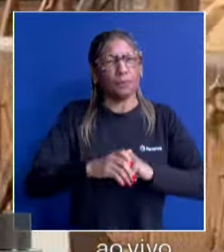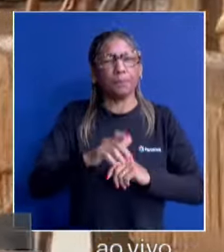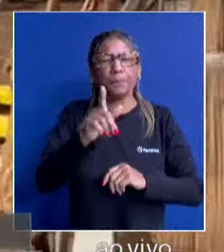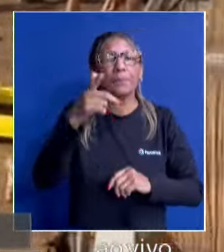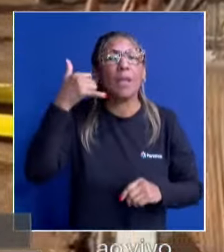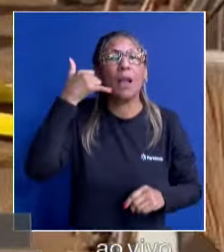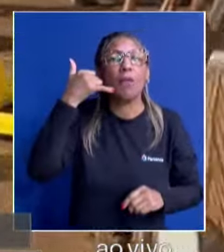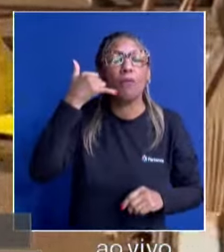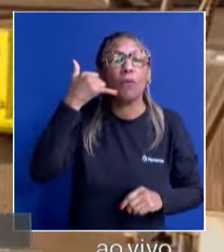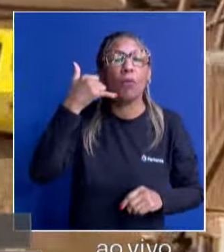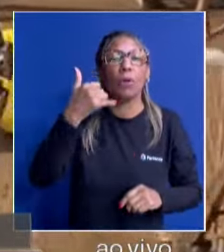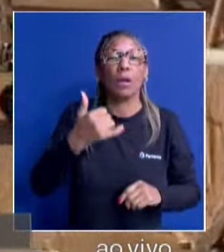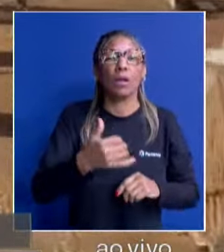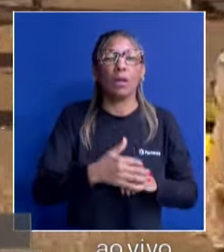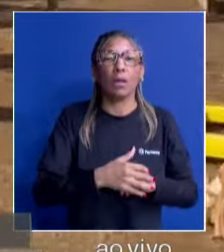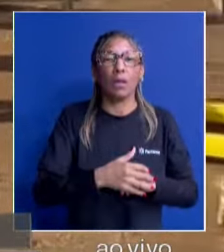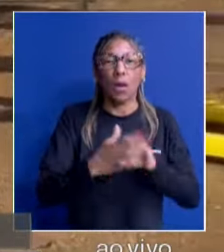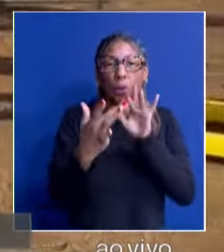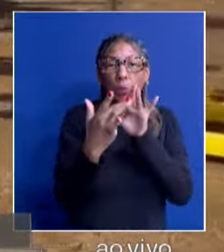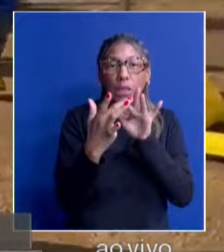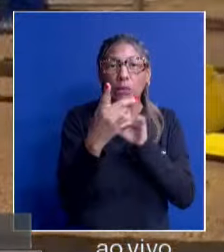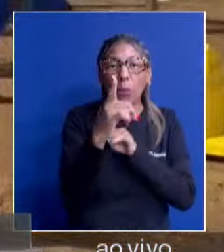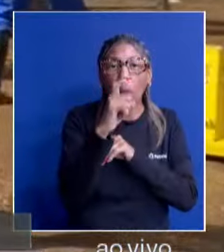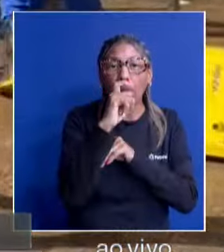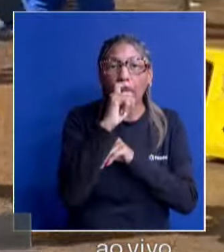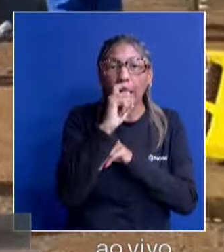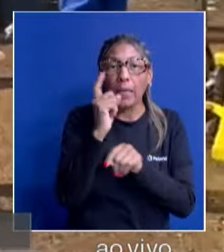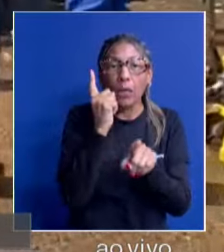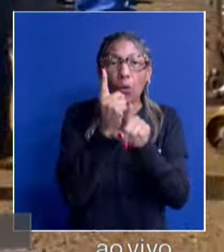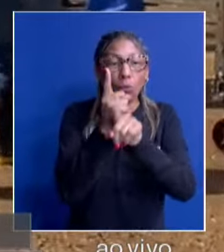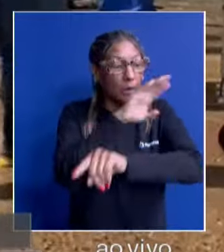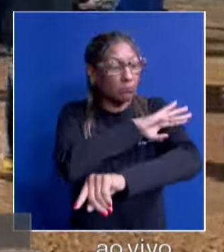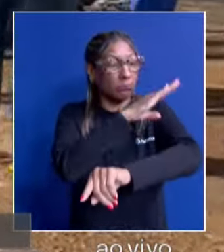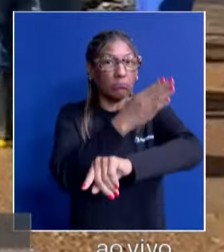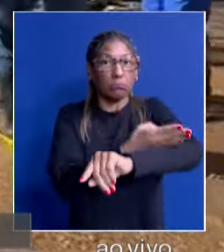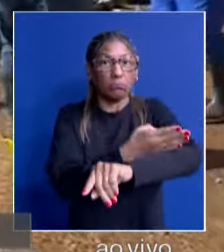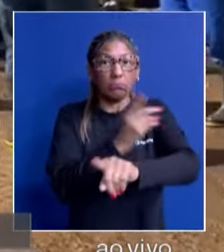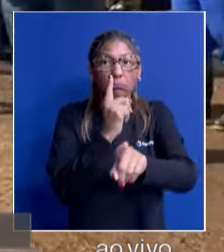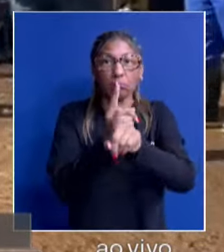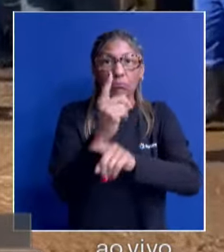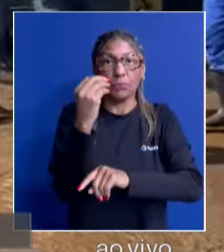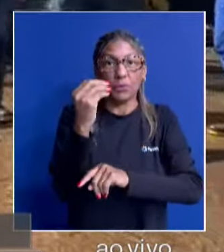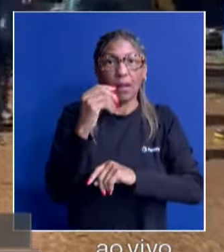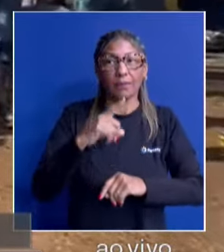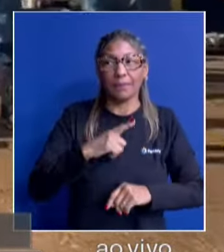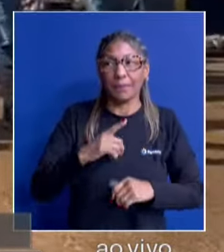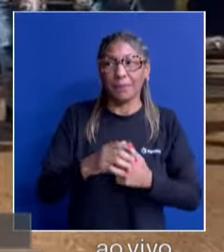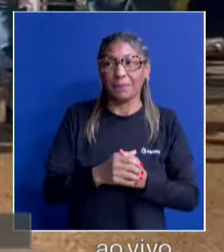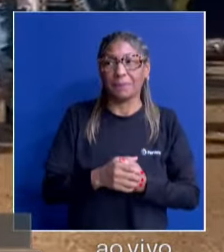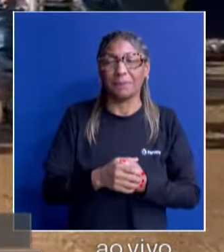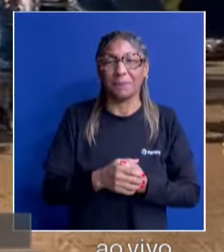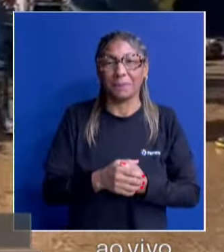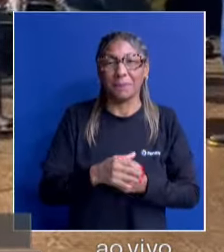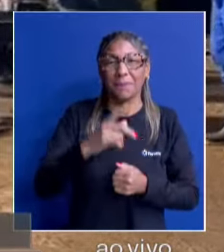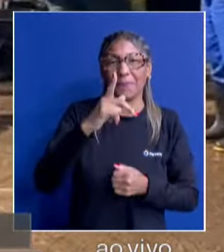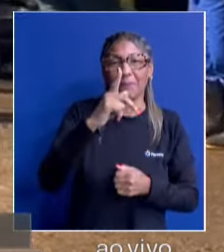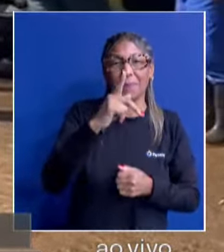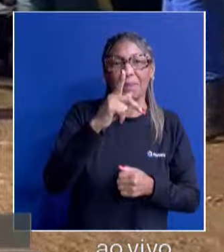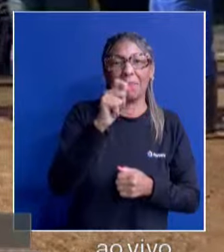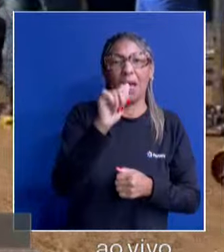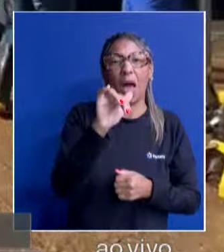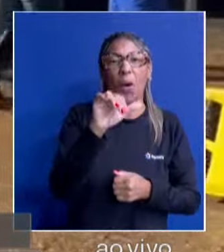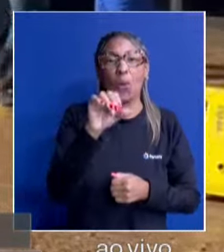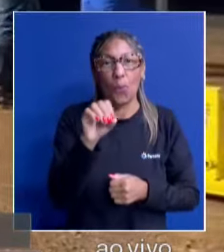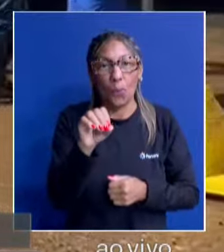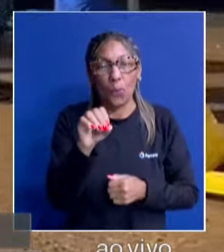telefone que eles têm aí para contato, se alguém souber da localização do paradeiro do senhor Paulo Fioravante Paim?